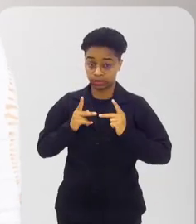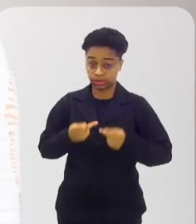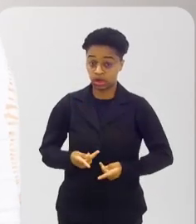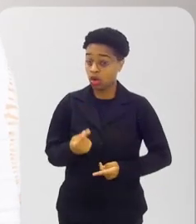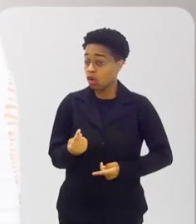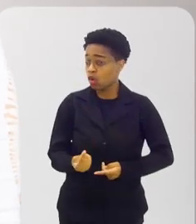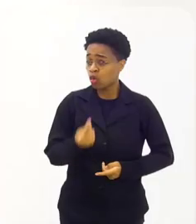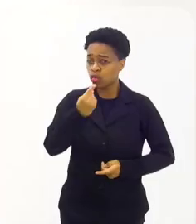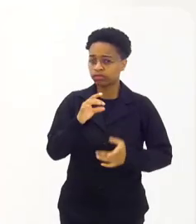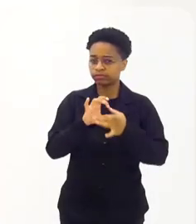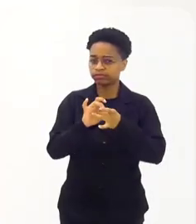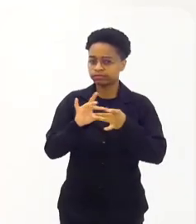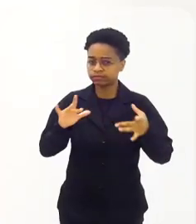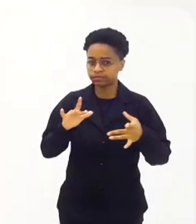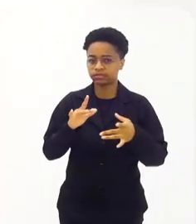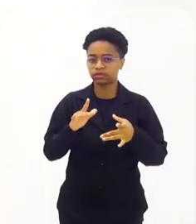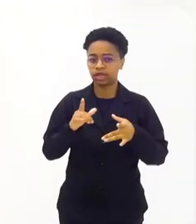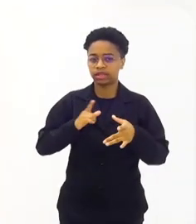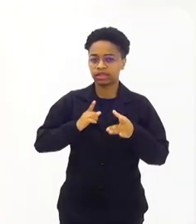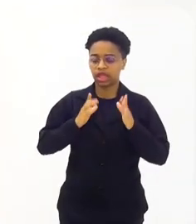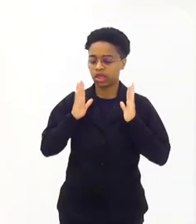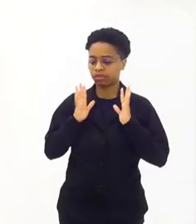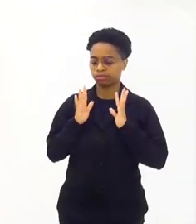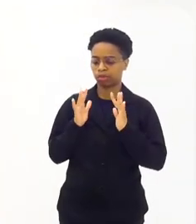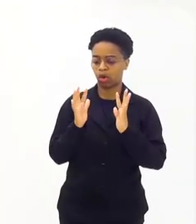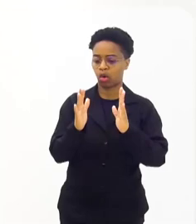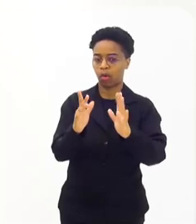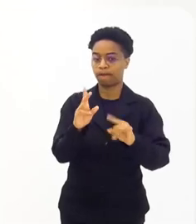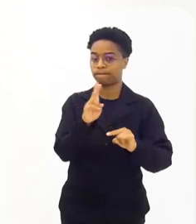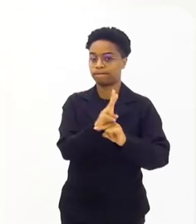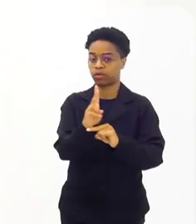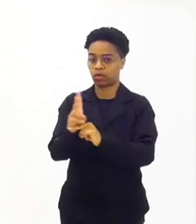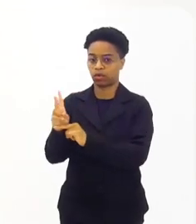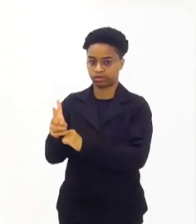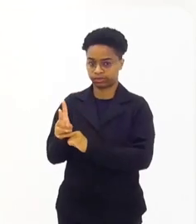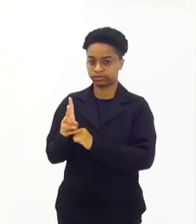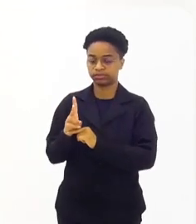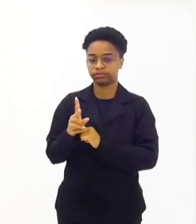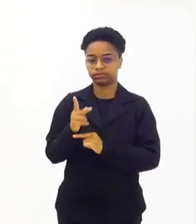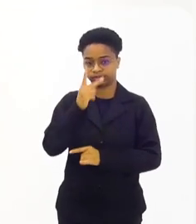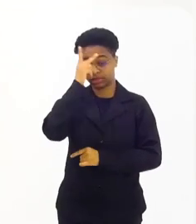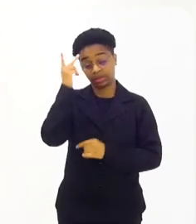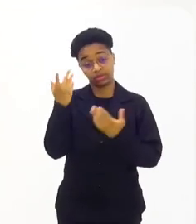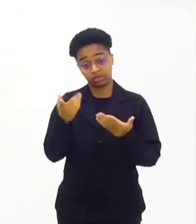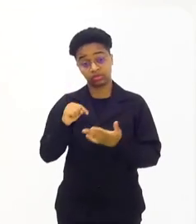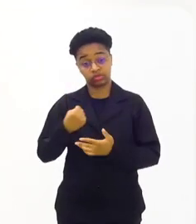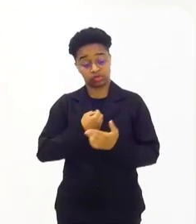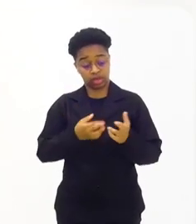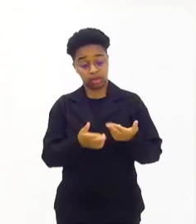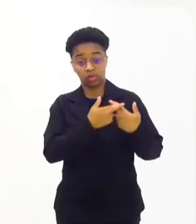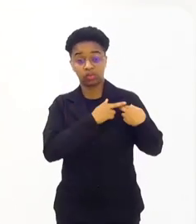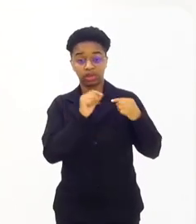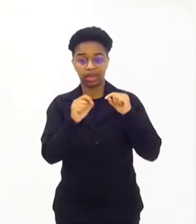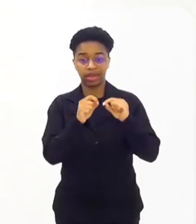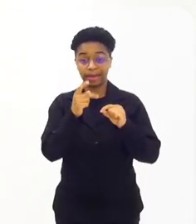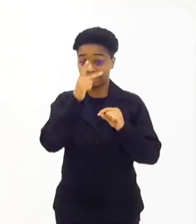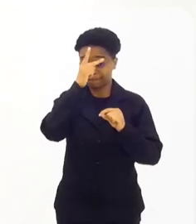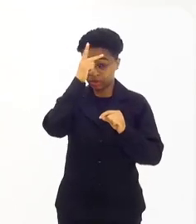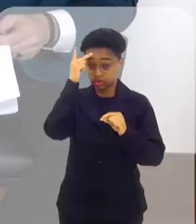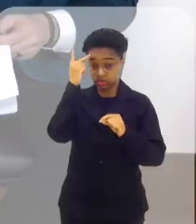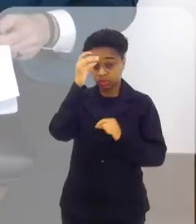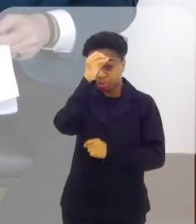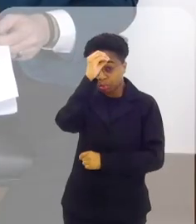autorizada a fazer o corredor, o corredor humanitário. Então, nós somos responsáveis por tirar o civis de lá em segurança.